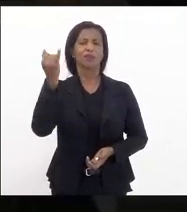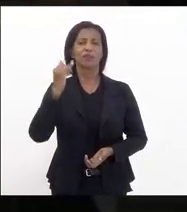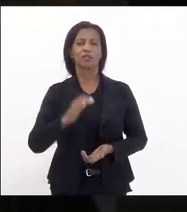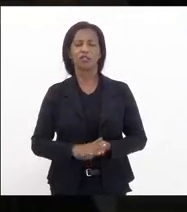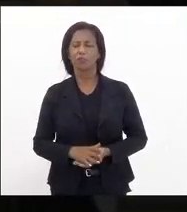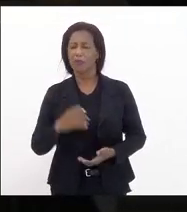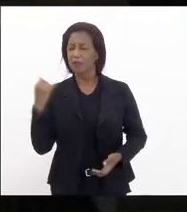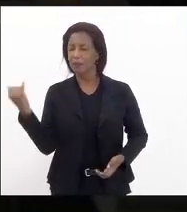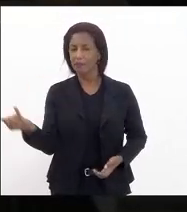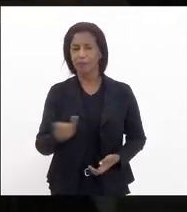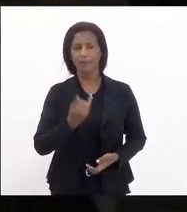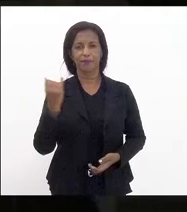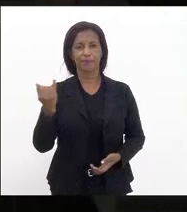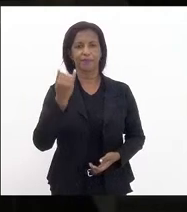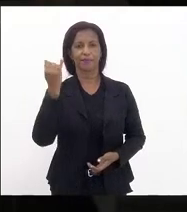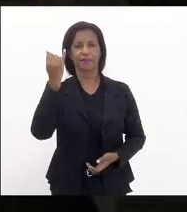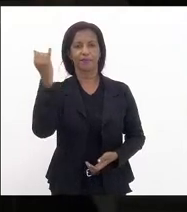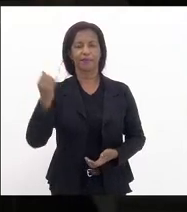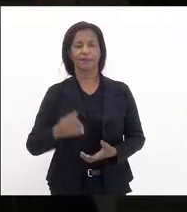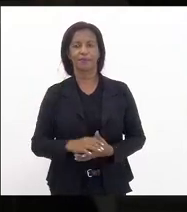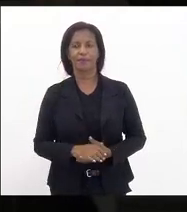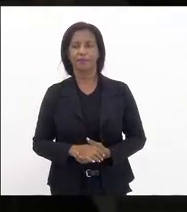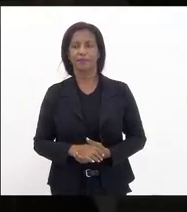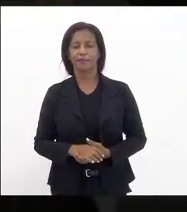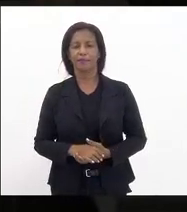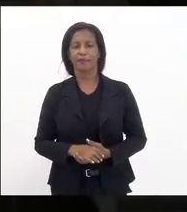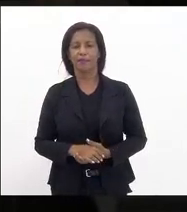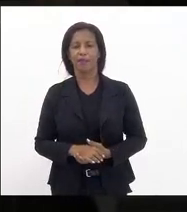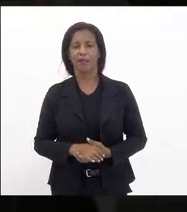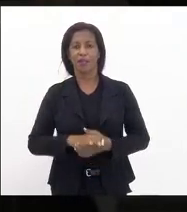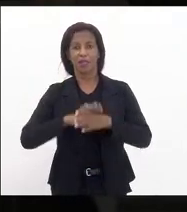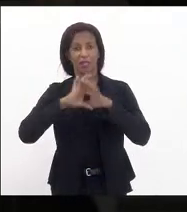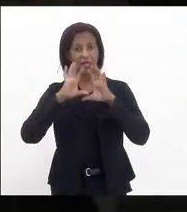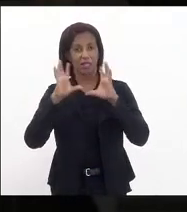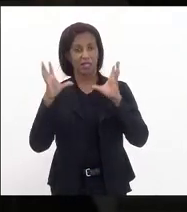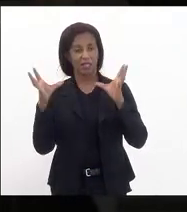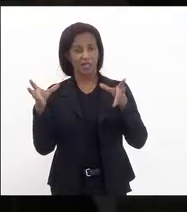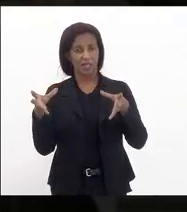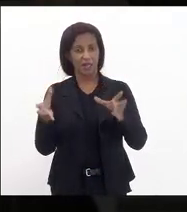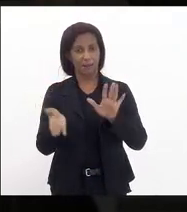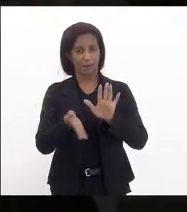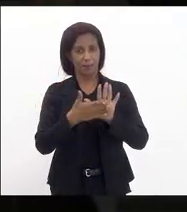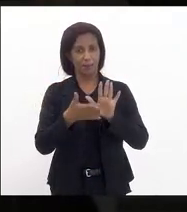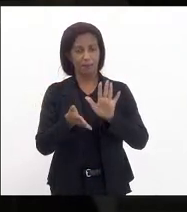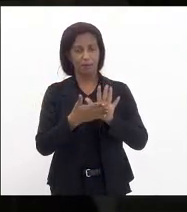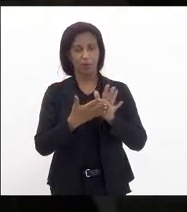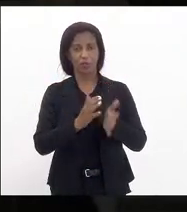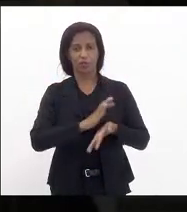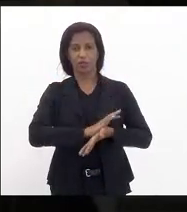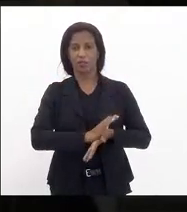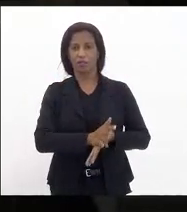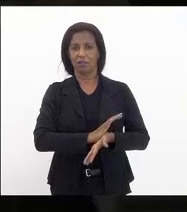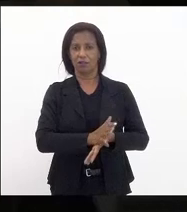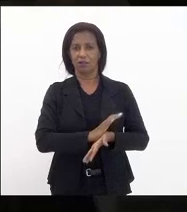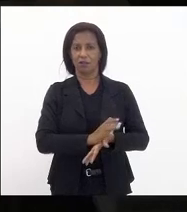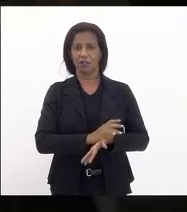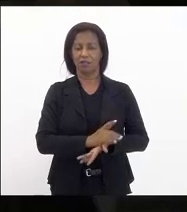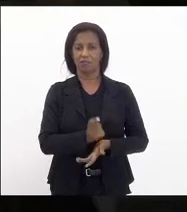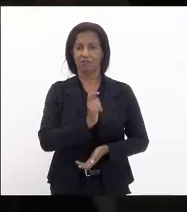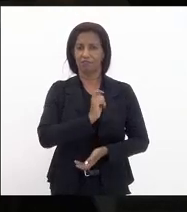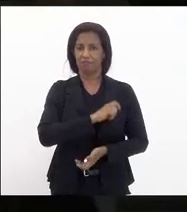importantíssimo que no pacote das maldades porque talvez